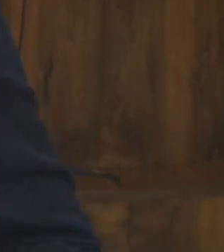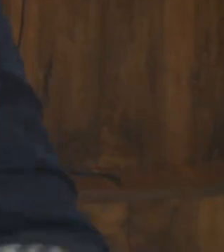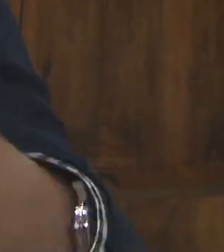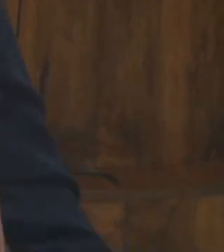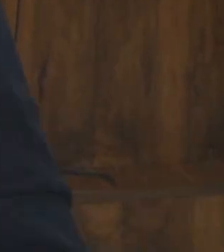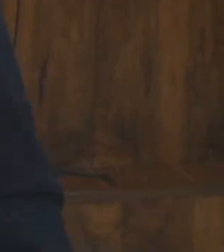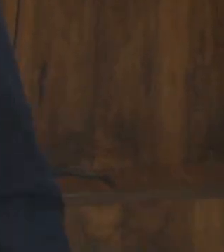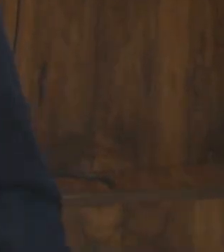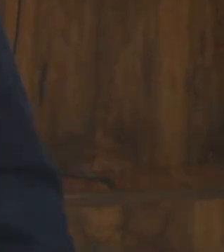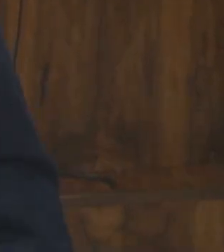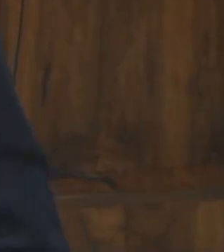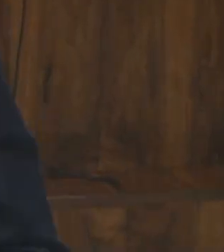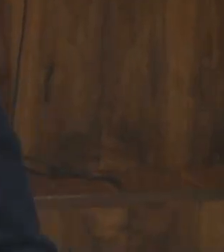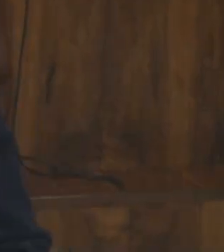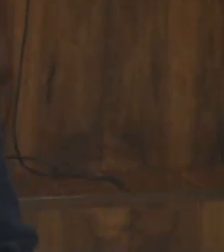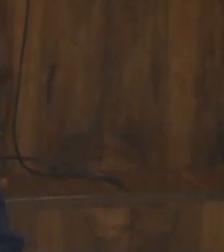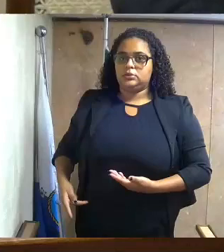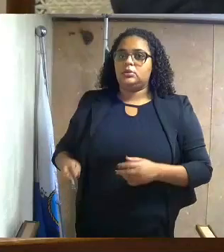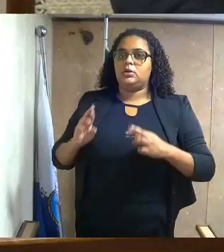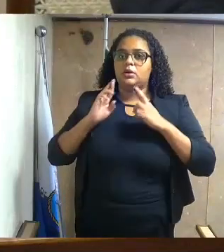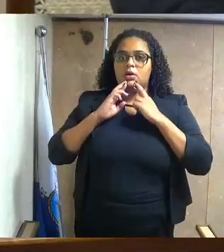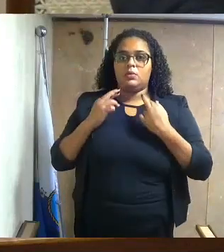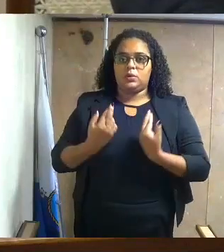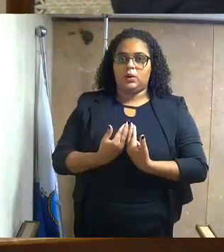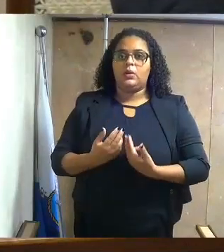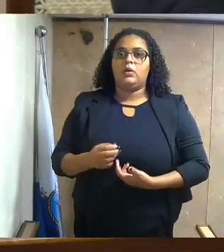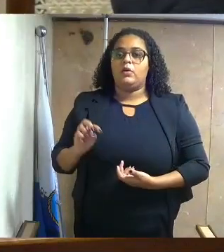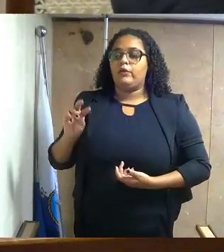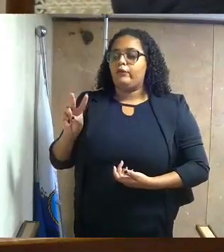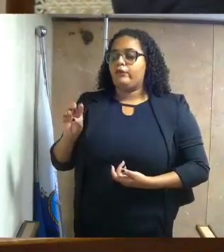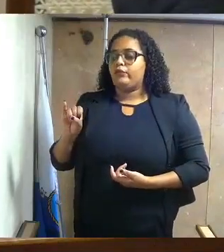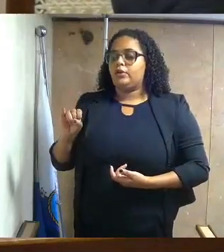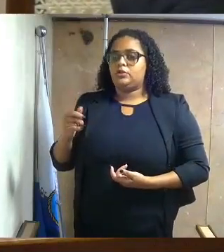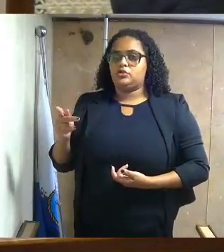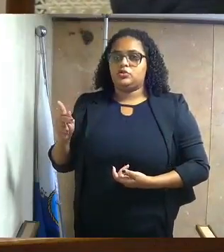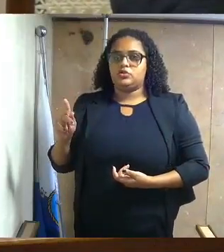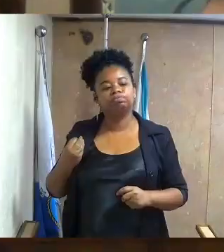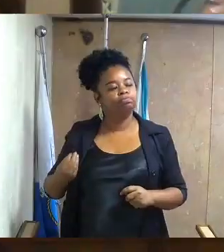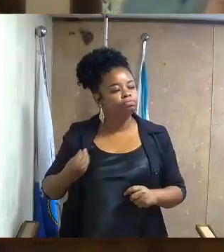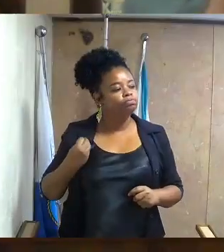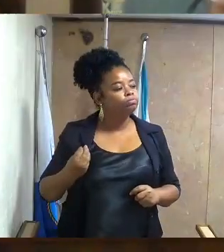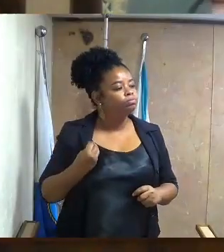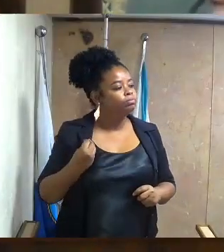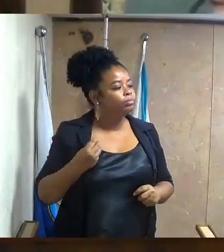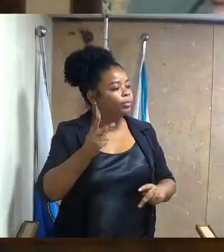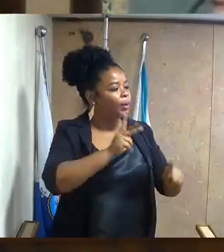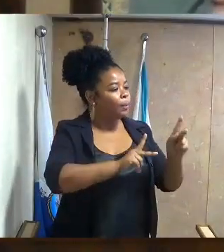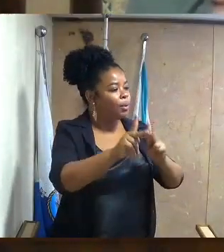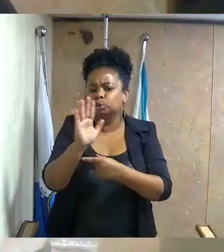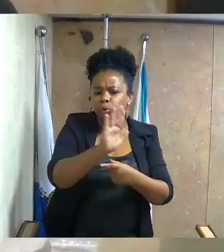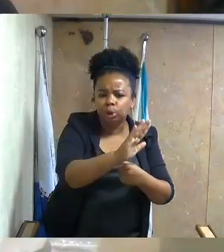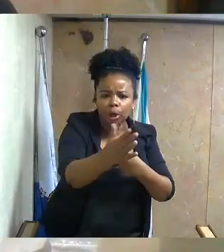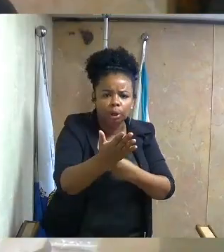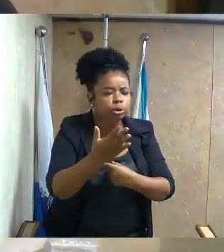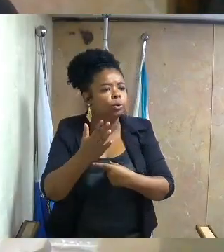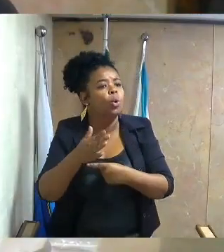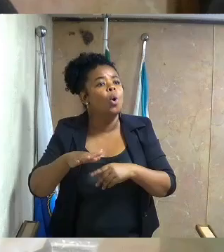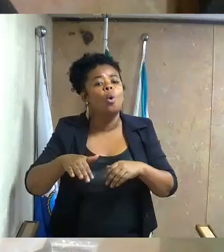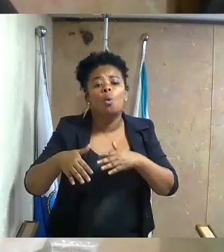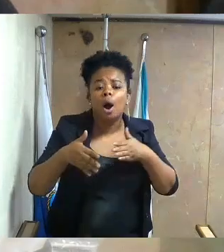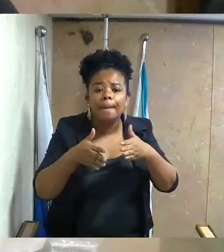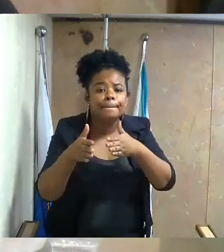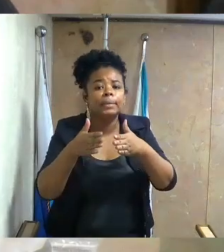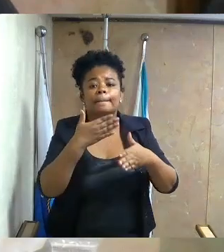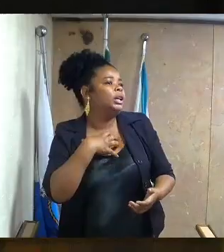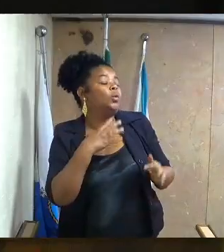ônibus duplicados, então isso é muito grave. Os membros da mesa relataram sobre as reclamações envolvendo o transporte público e as empresas